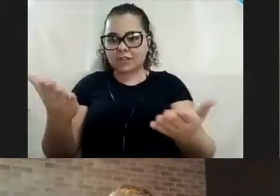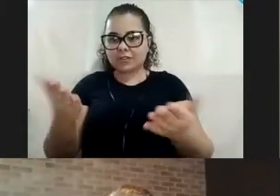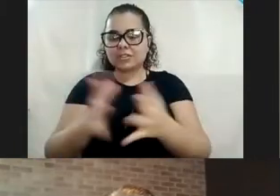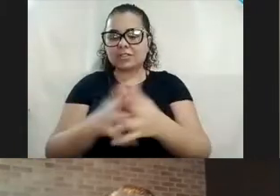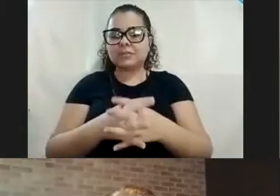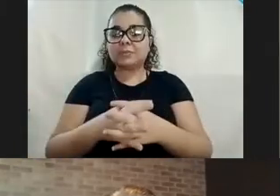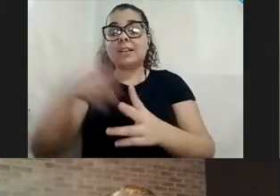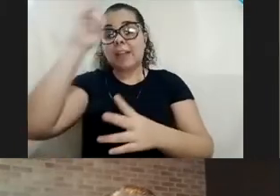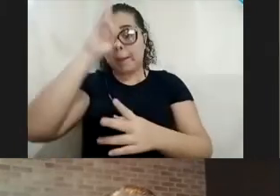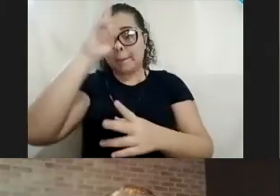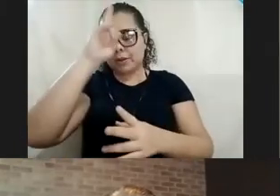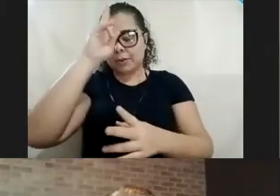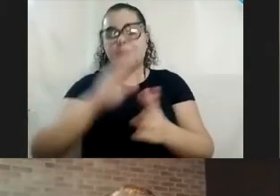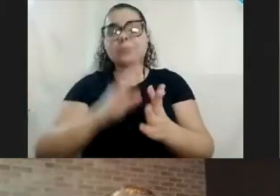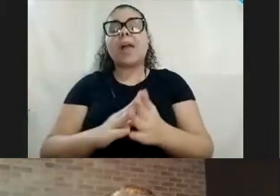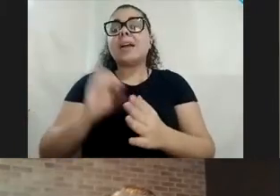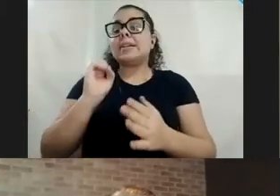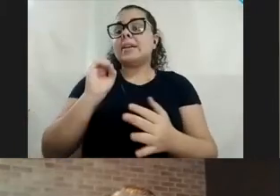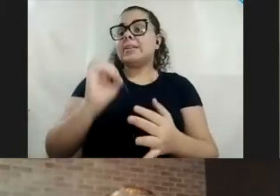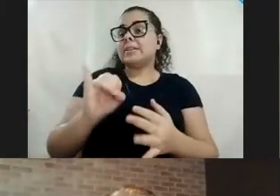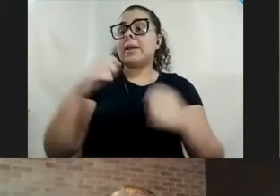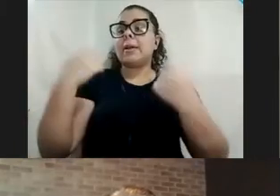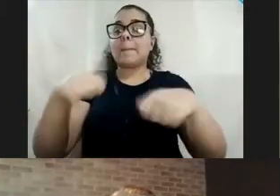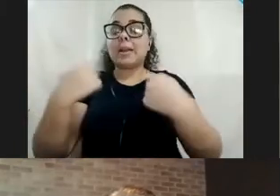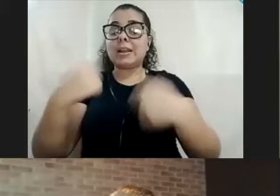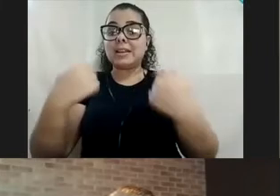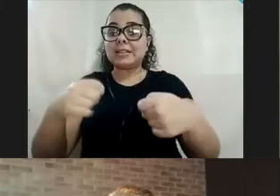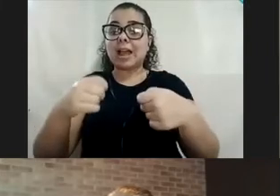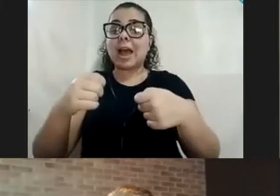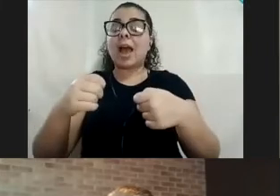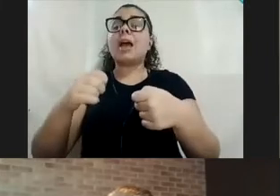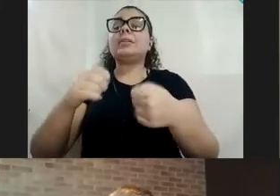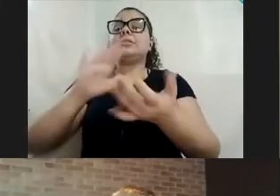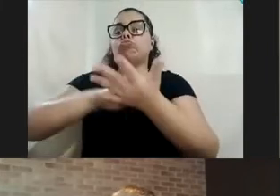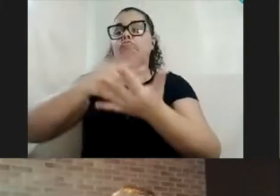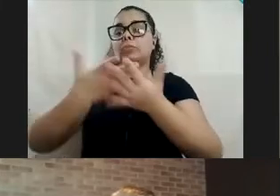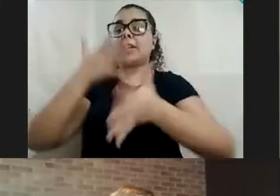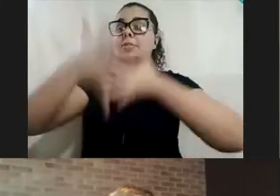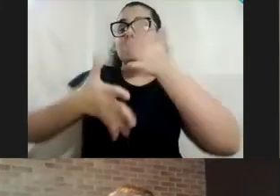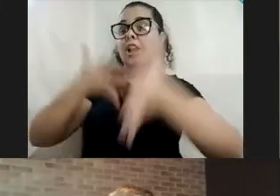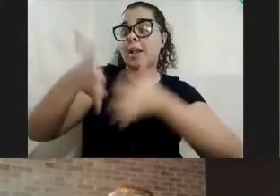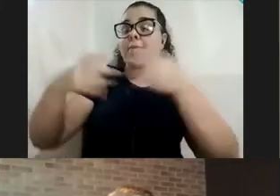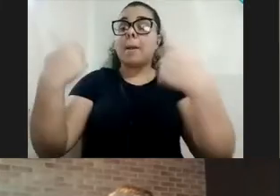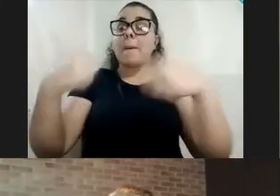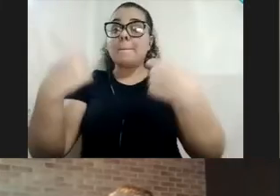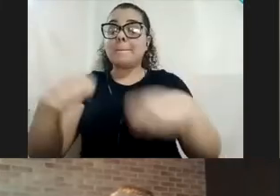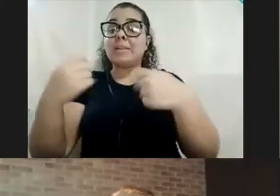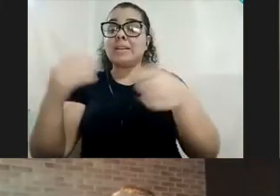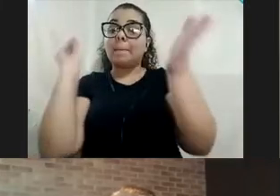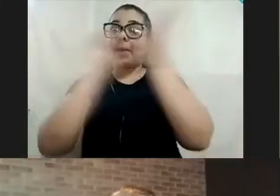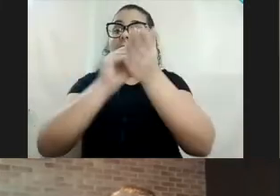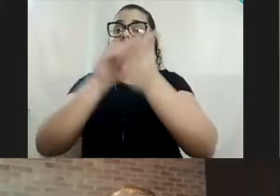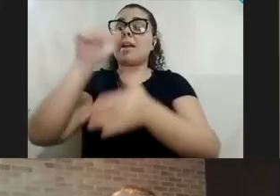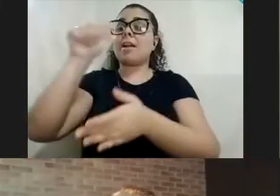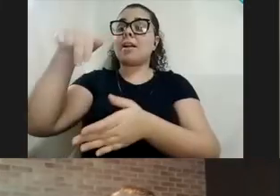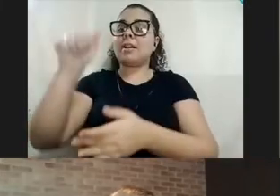Só lembrando que quem precisar de acesso a Libras precisa fixar a Ana Flávia Lousada na tela, porque ela